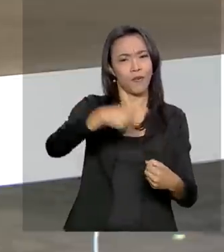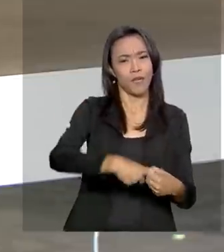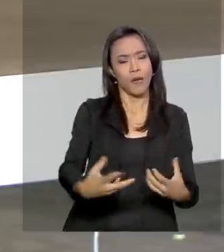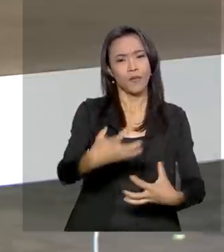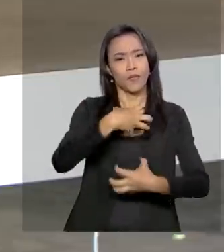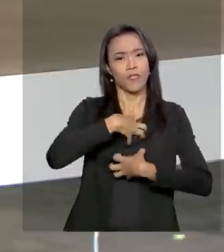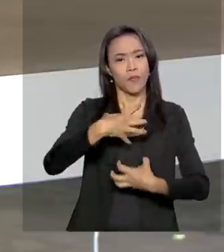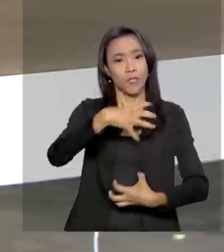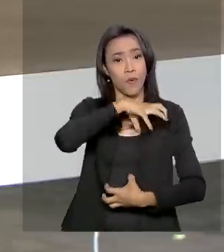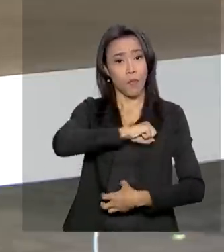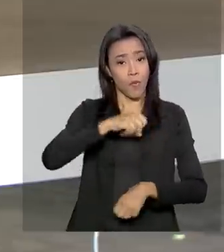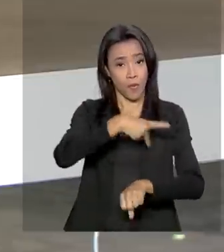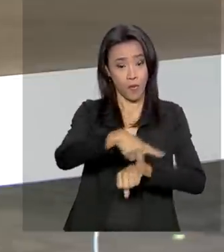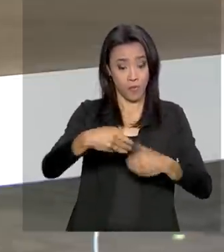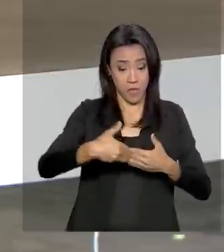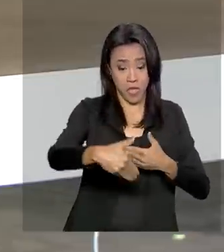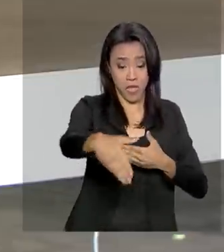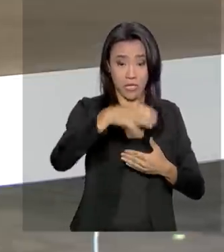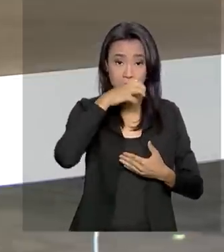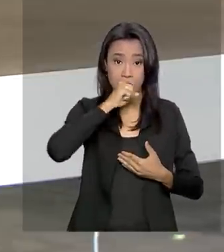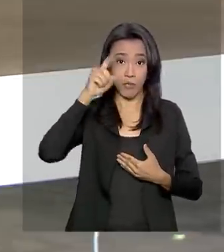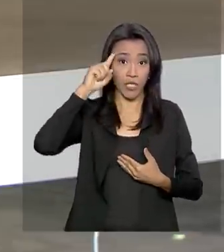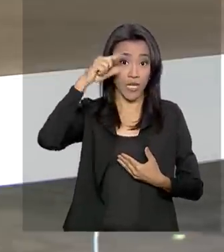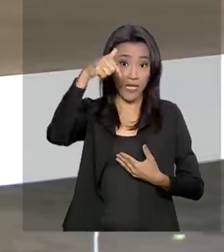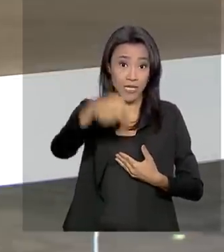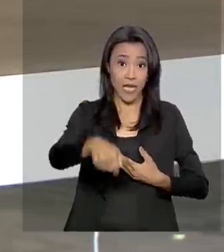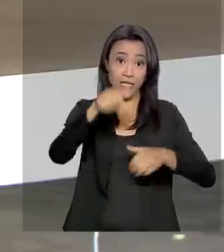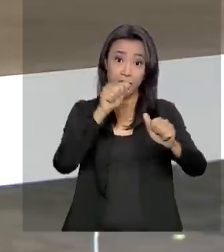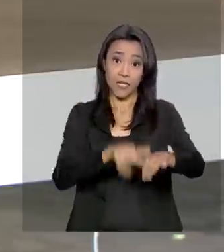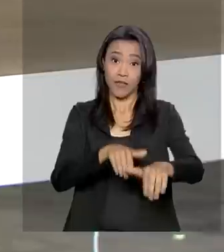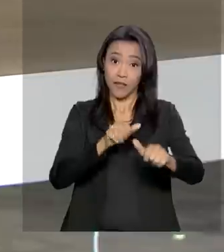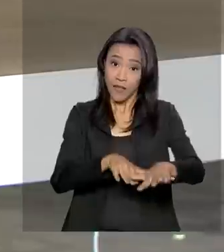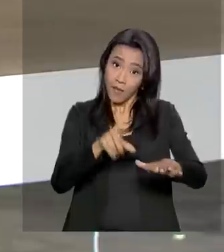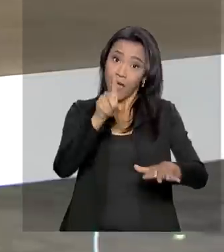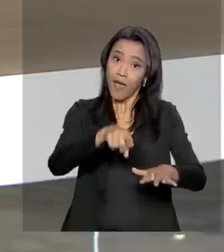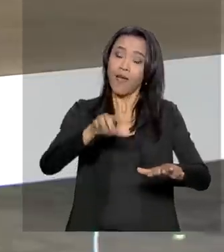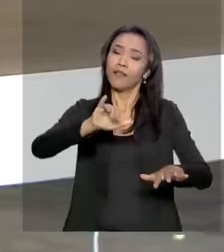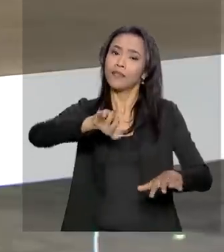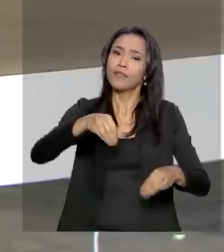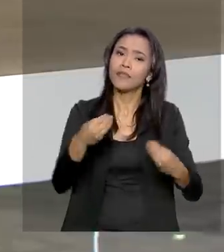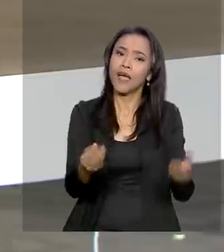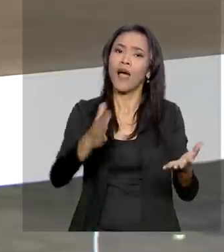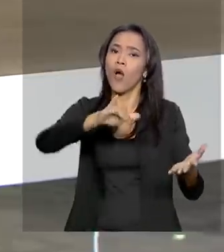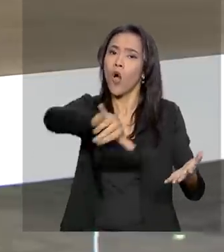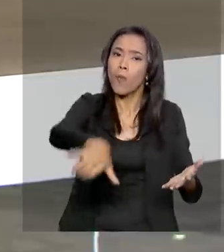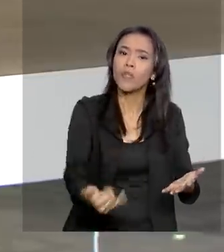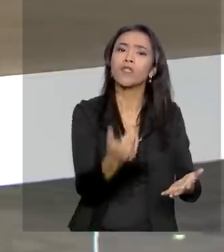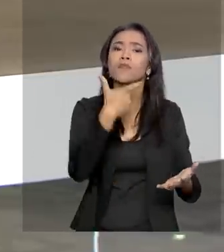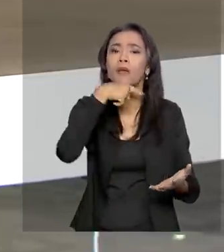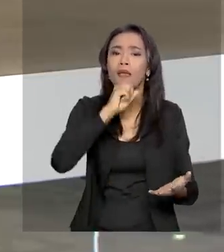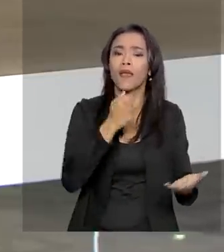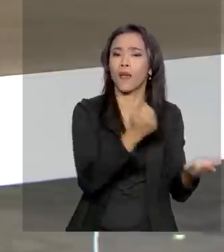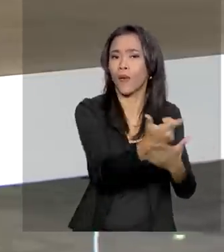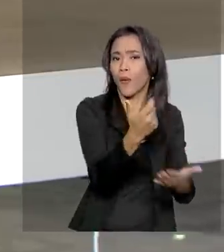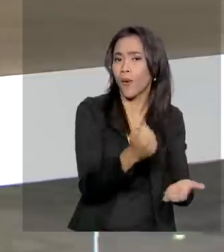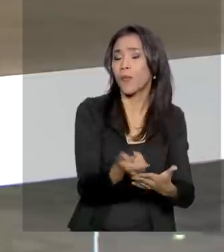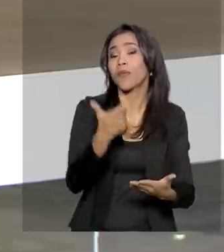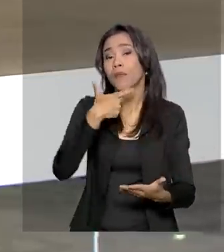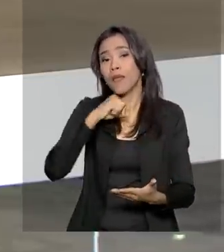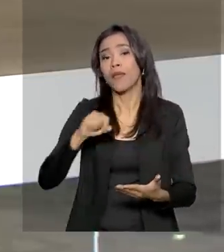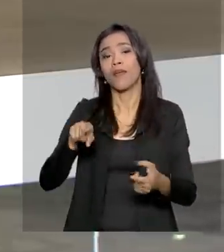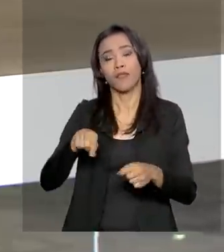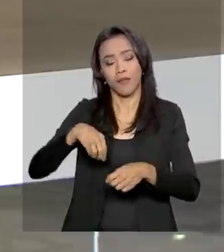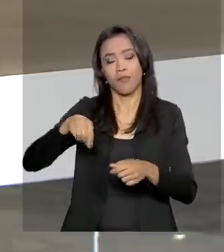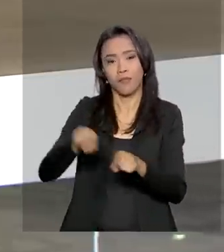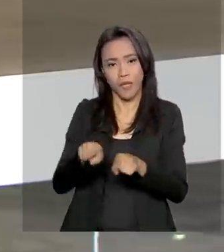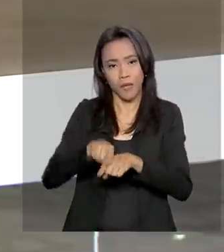no sábado o 7 de setembro, criando oportunidades para quem produz e para quem consome. Vamos ver agora